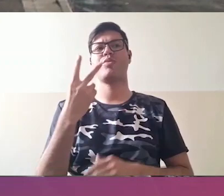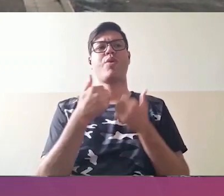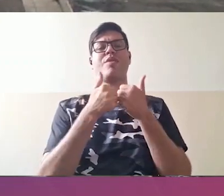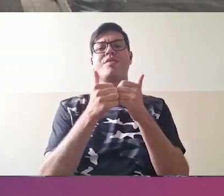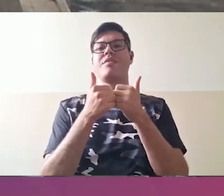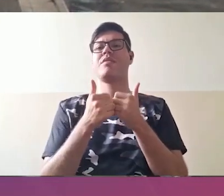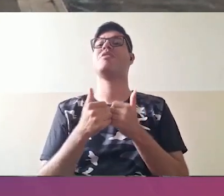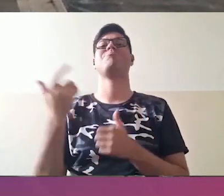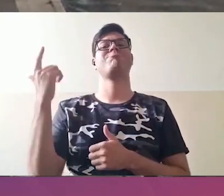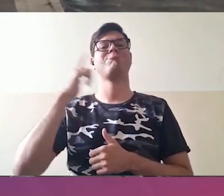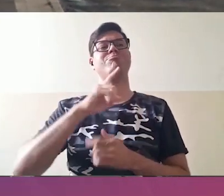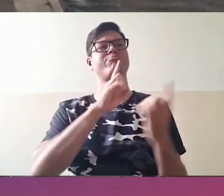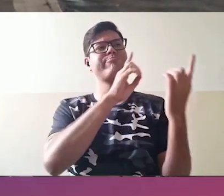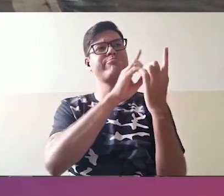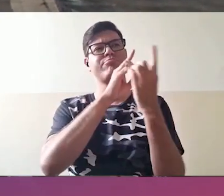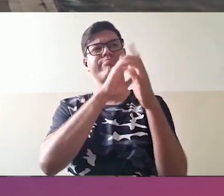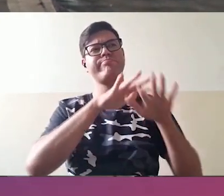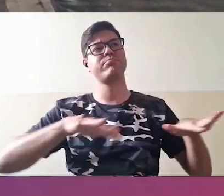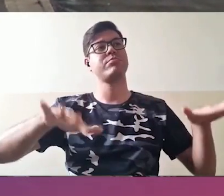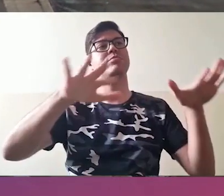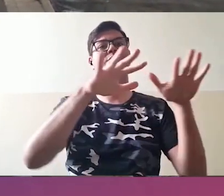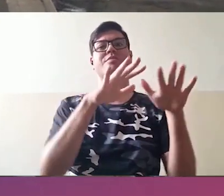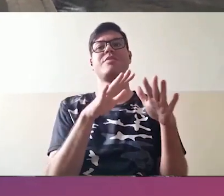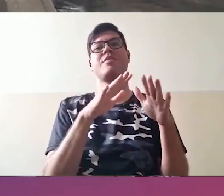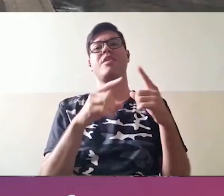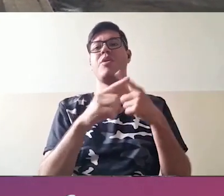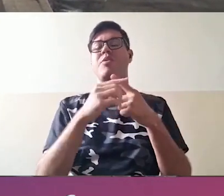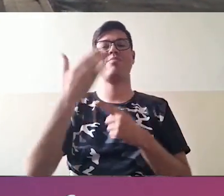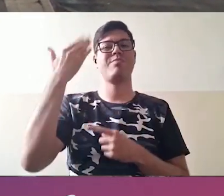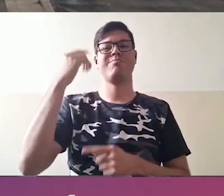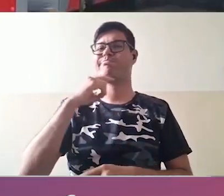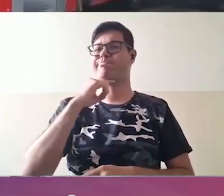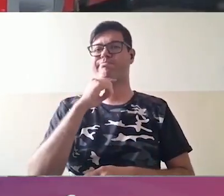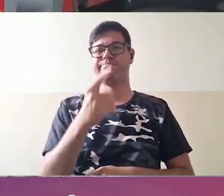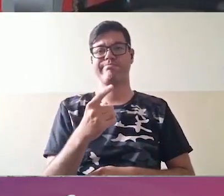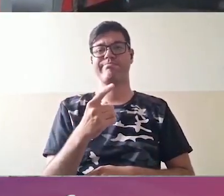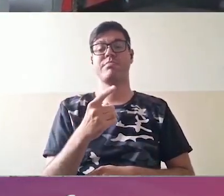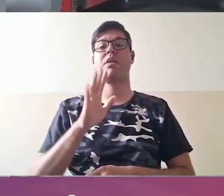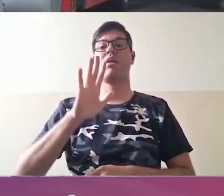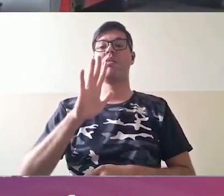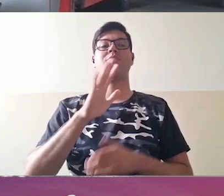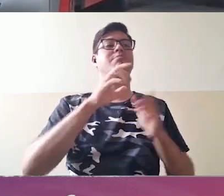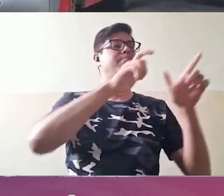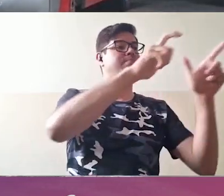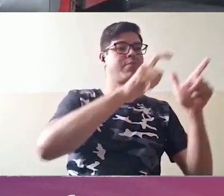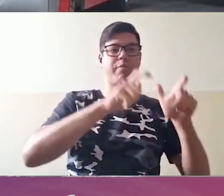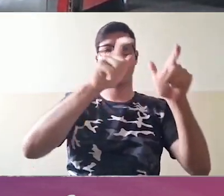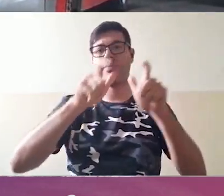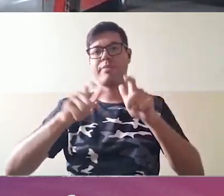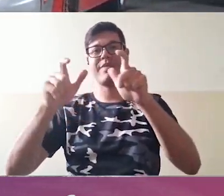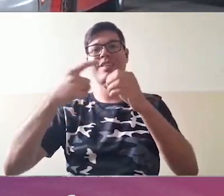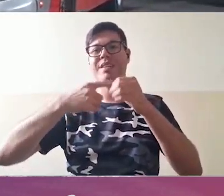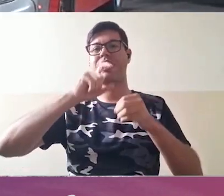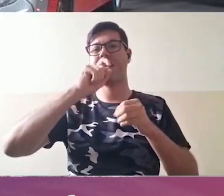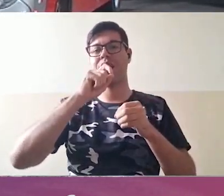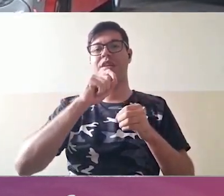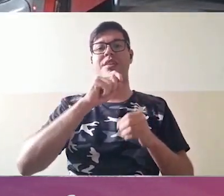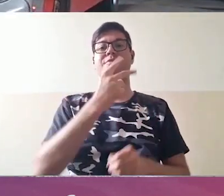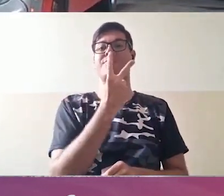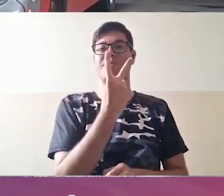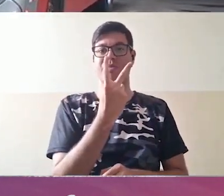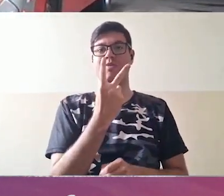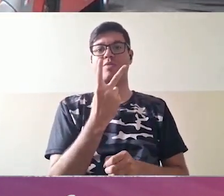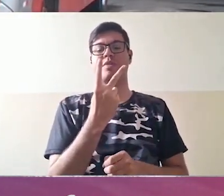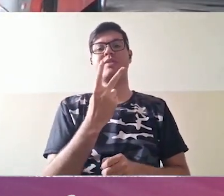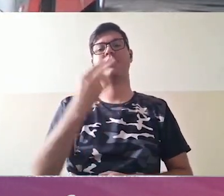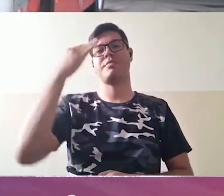12 veículos, a gente conseguiu atender toda a demanda de reforço que a gente estava deixando de ser feito. Um reforço para todas as regiões da cidade, mais as duas linhas de